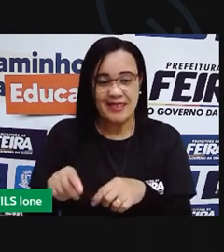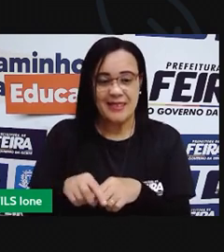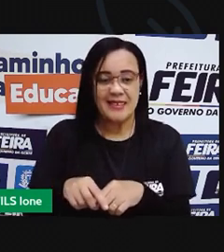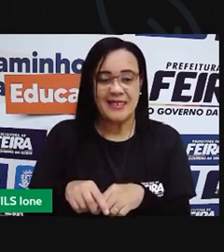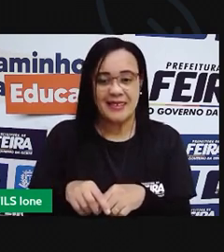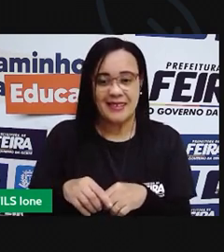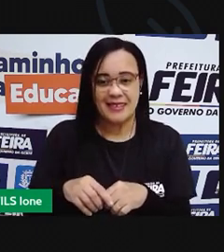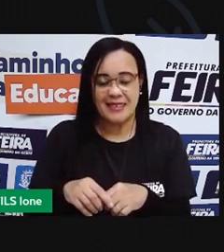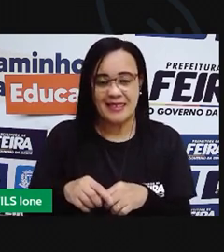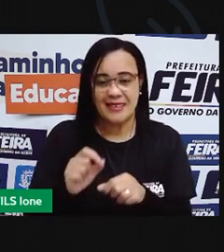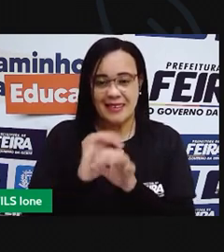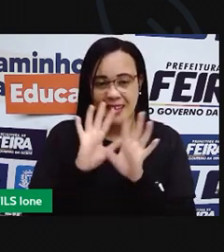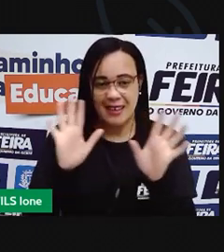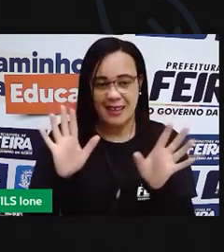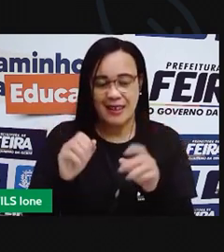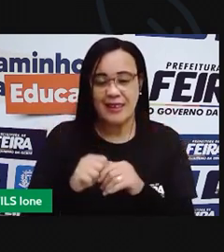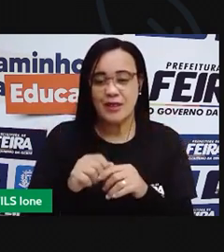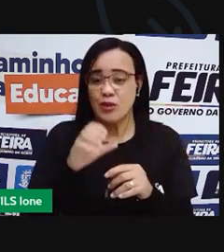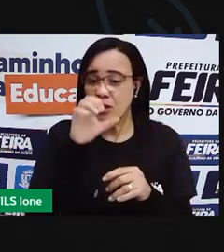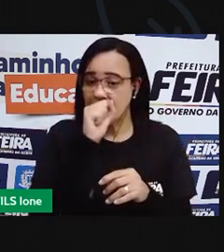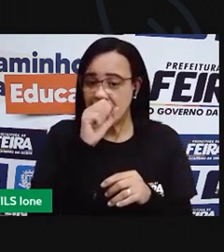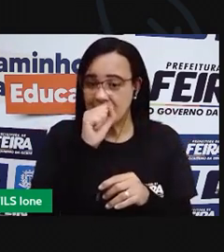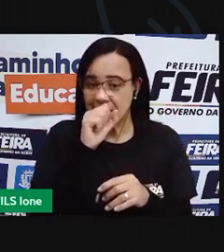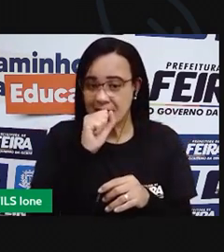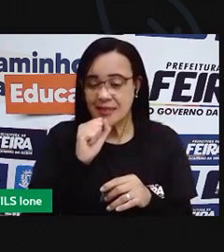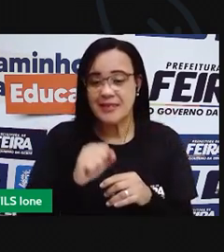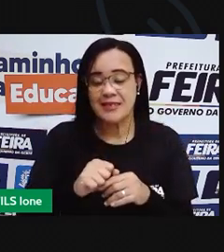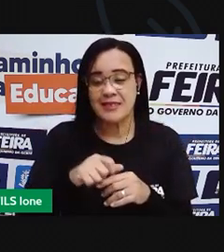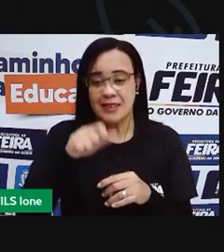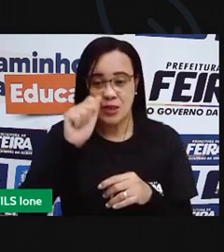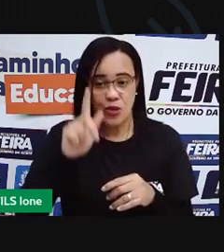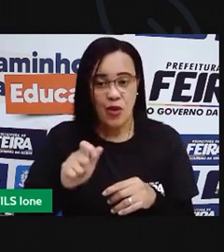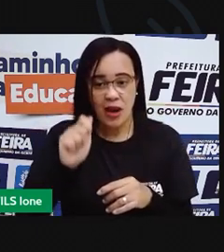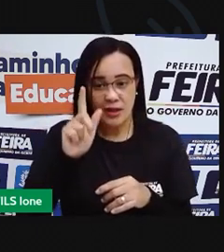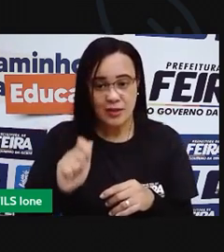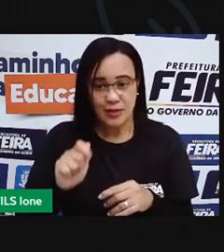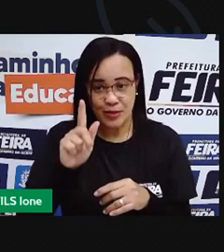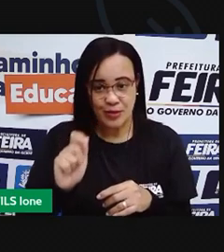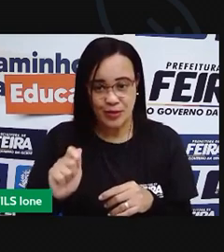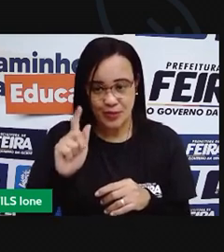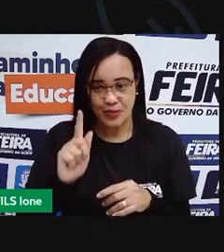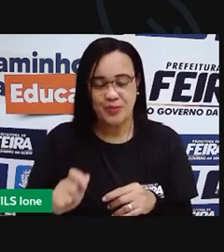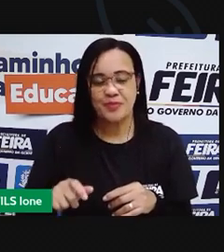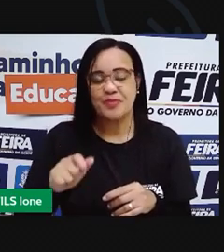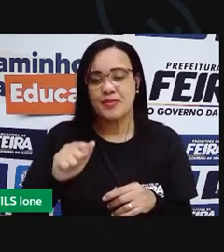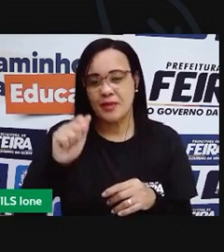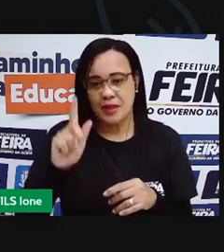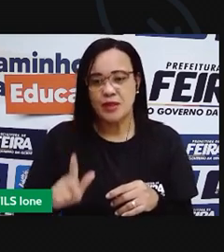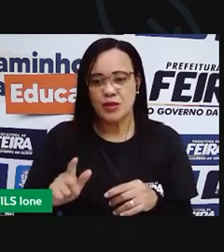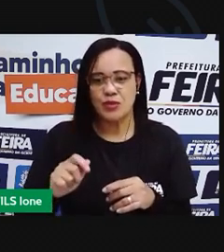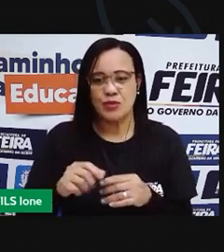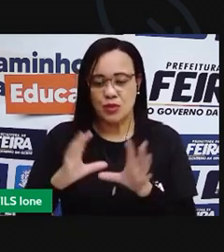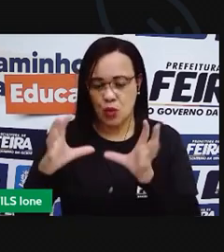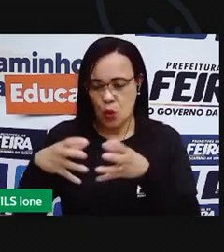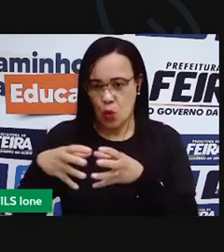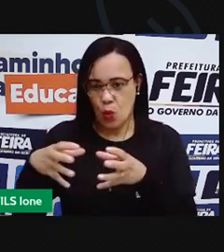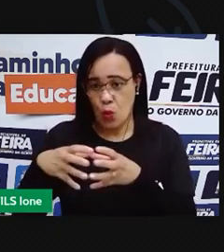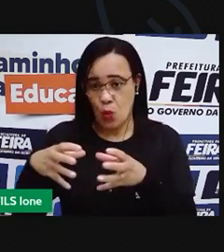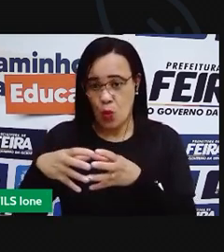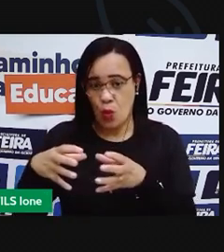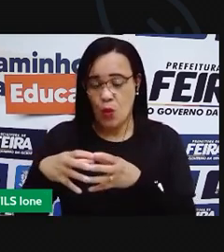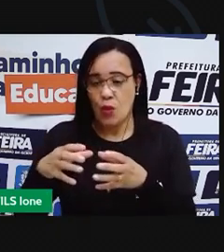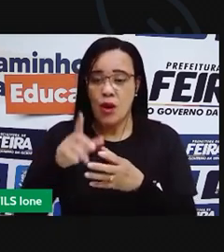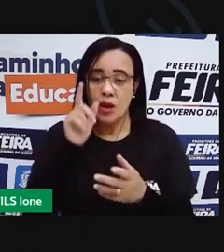o laranja e o azul. Aqui é o grupo de lápis grande